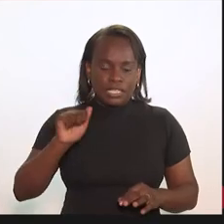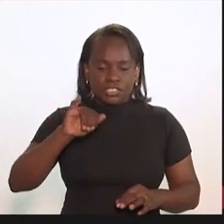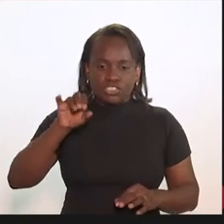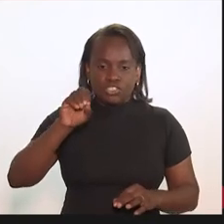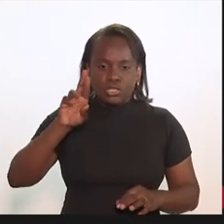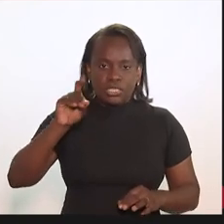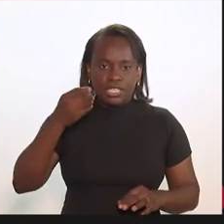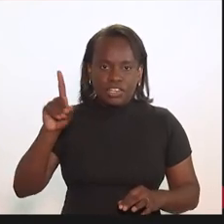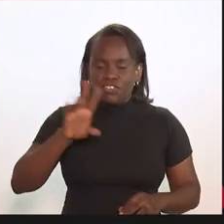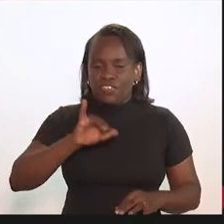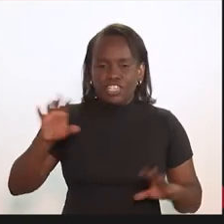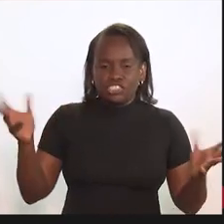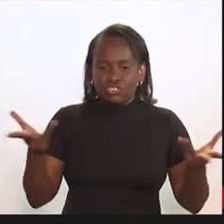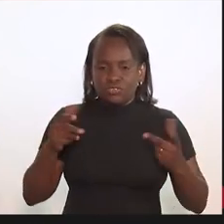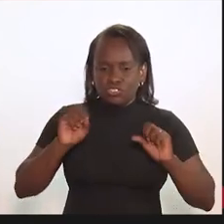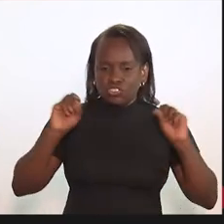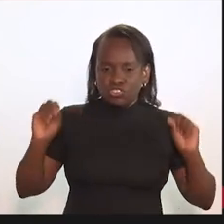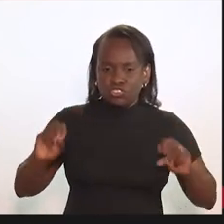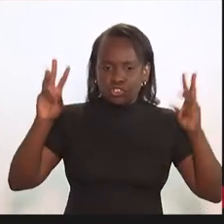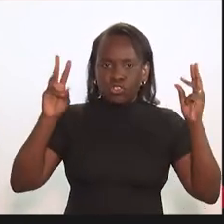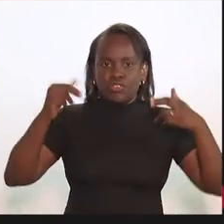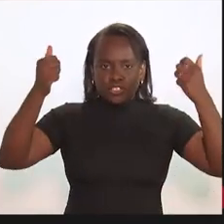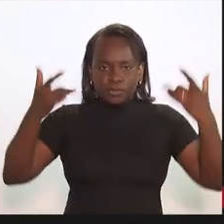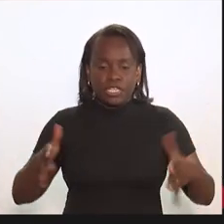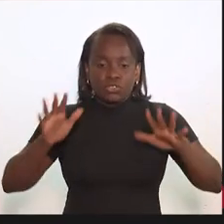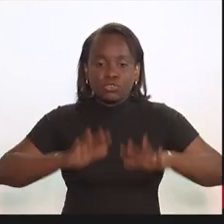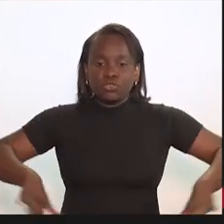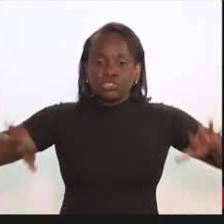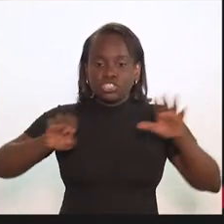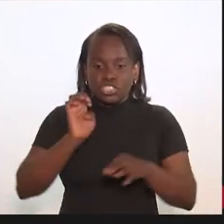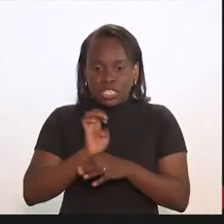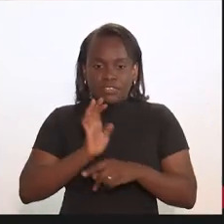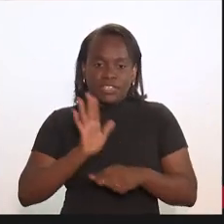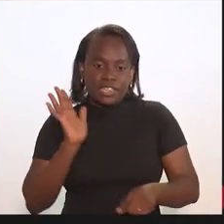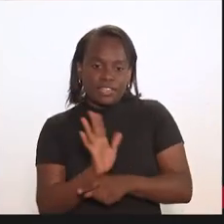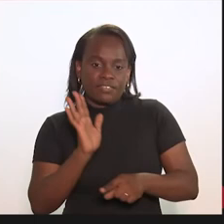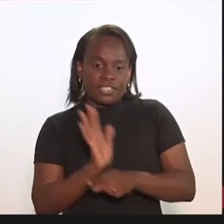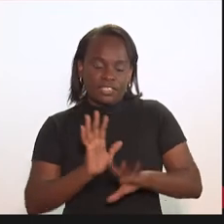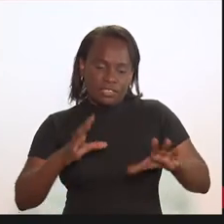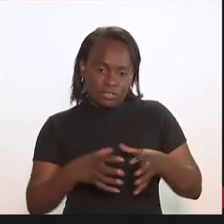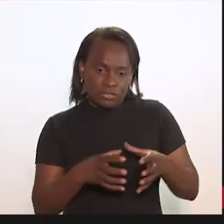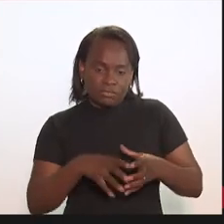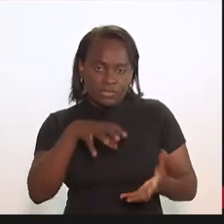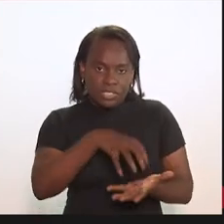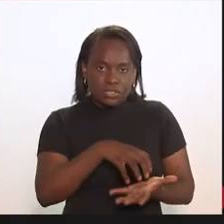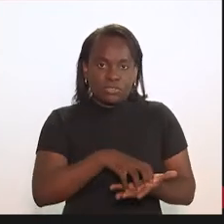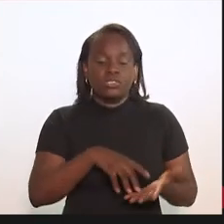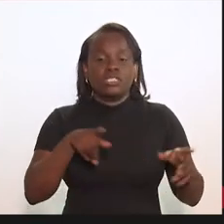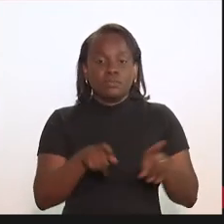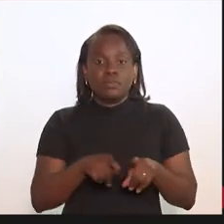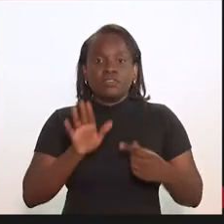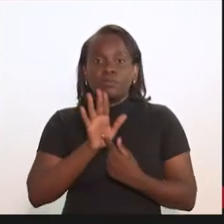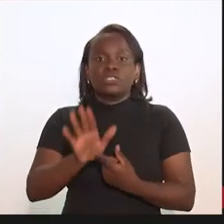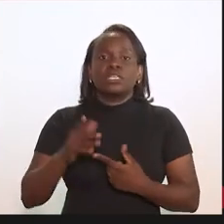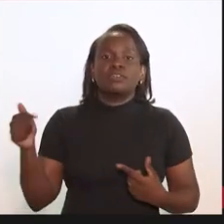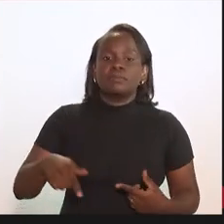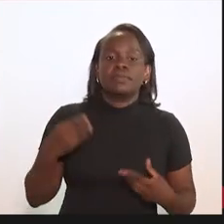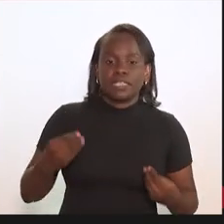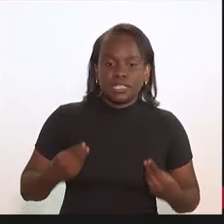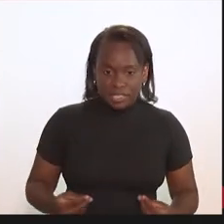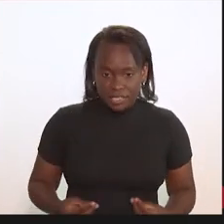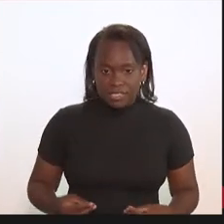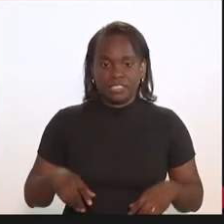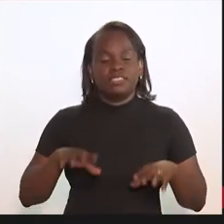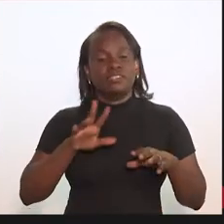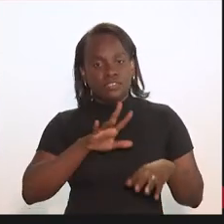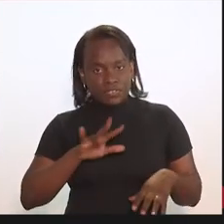Jordão, que vai dar um show e vai falar para o estado todo, se Deus quiser, e vai defender o seguimento e vai mostrar para que vem.